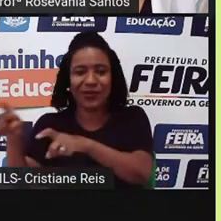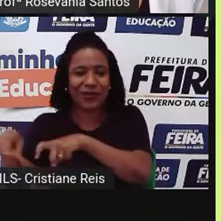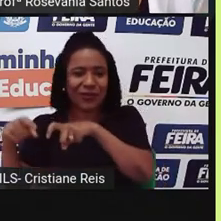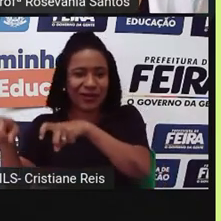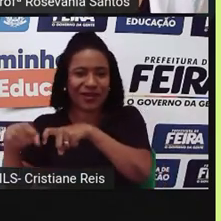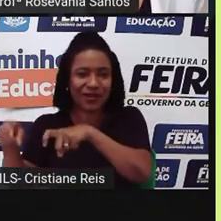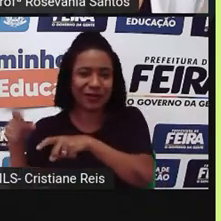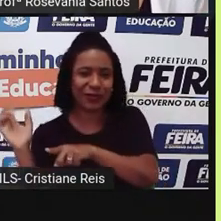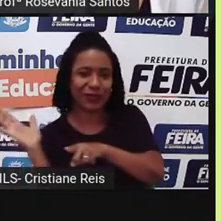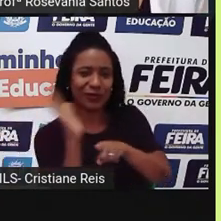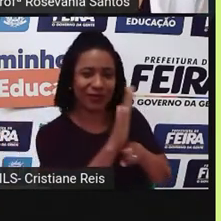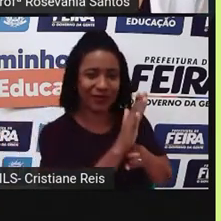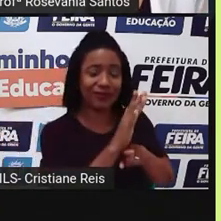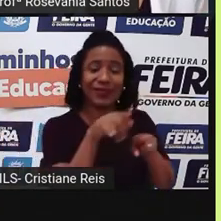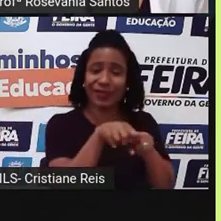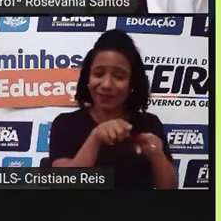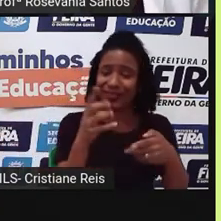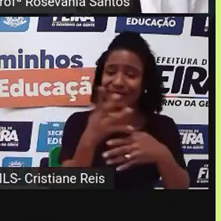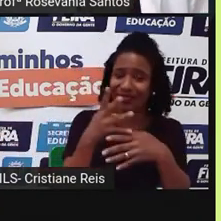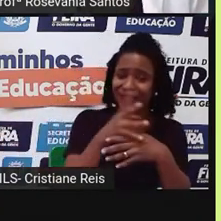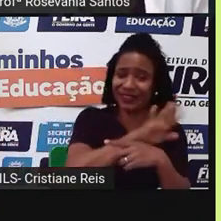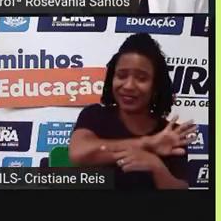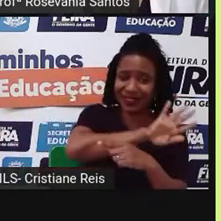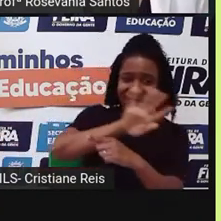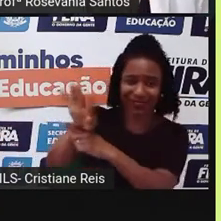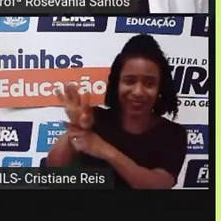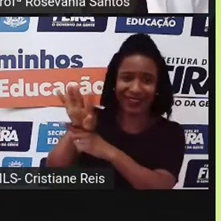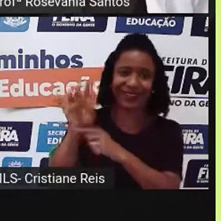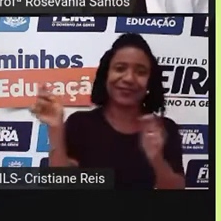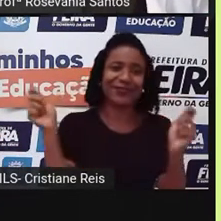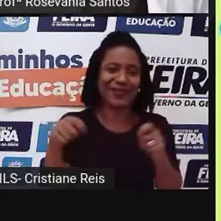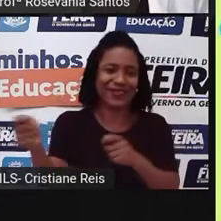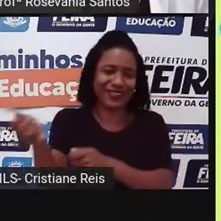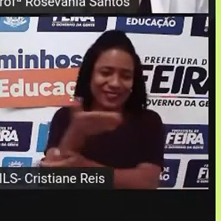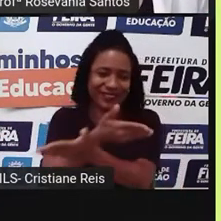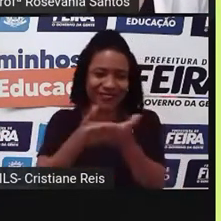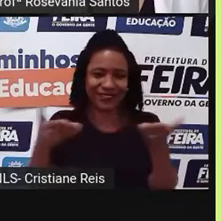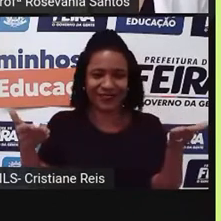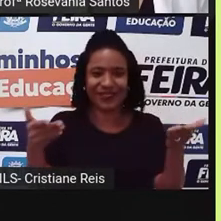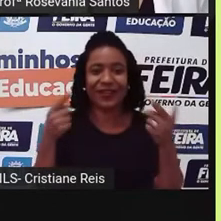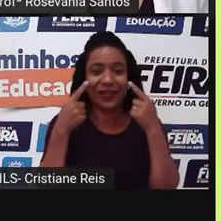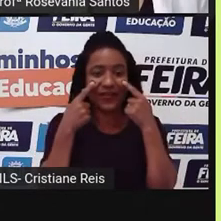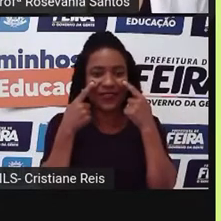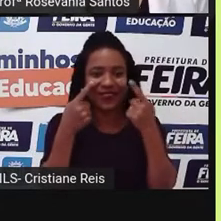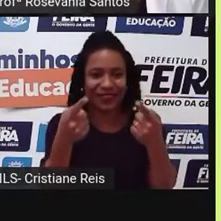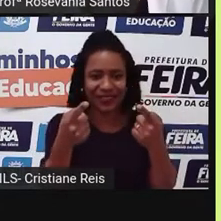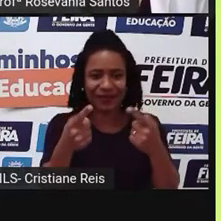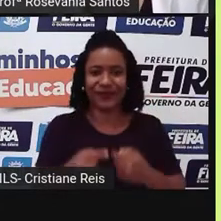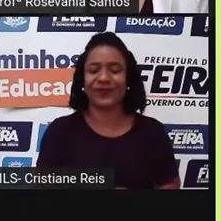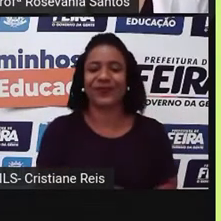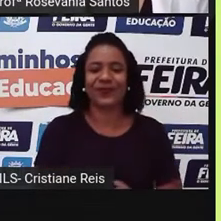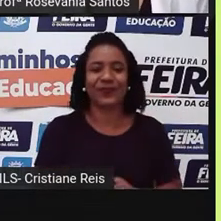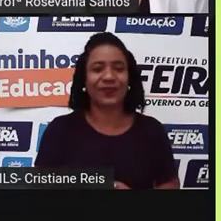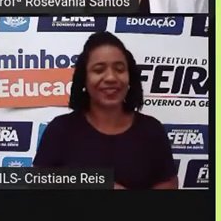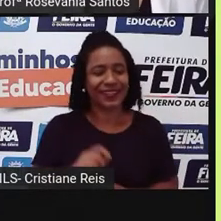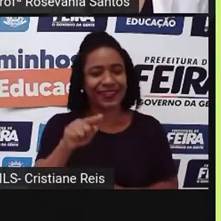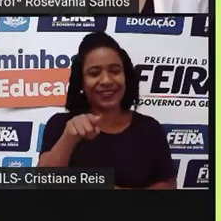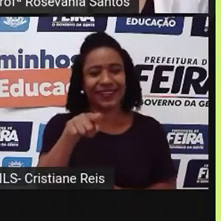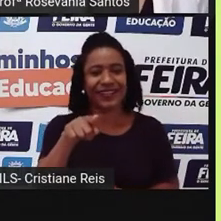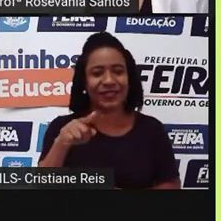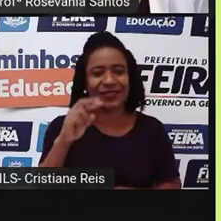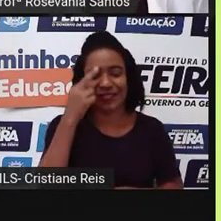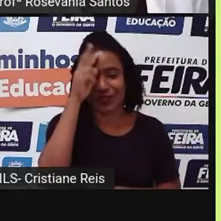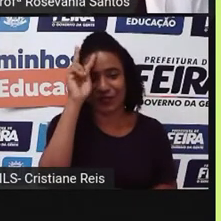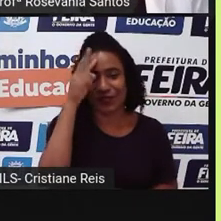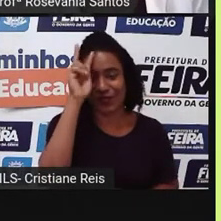precisando da cidade. Bora ver mais isso? Bora ver aí outras, né? Outras situações. Aí a Pró colocou aqui, né? Uma história em quadrinho. Diz assim, a